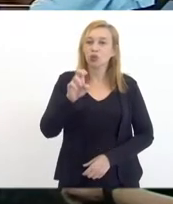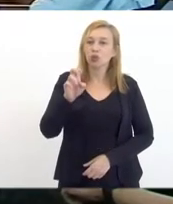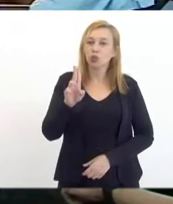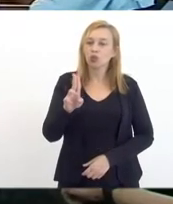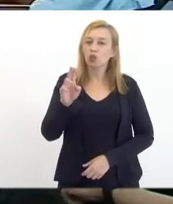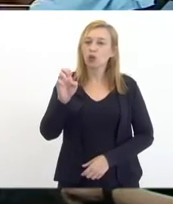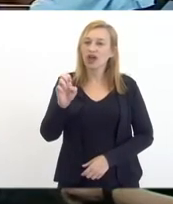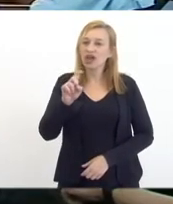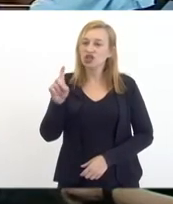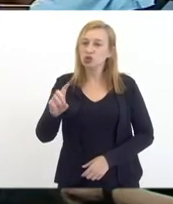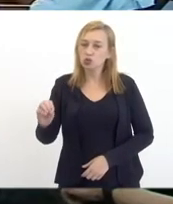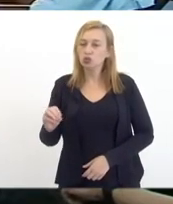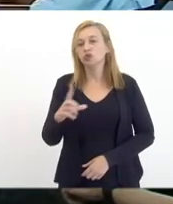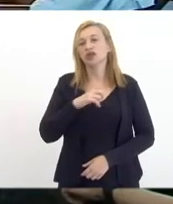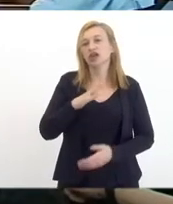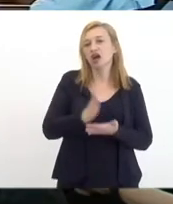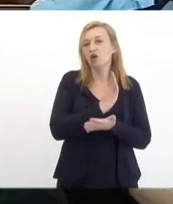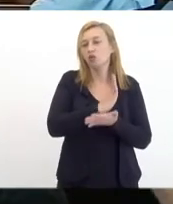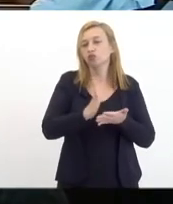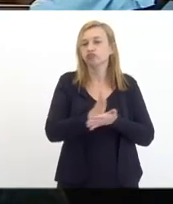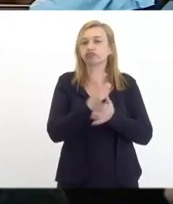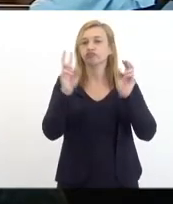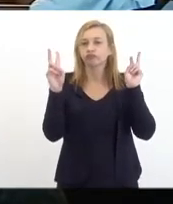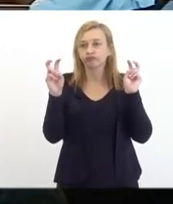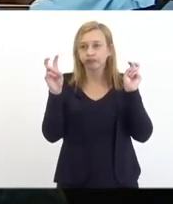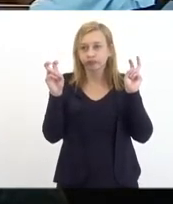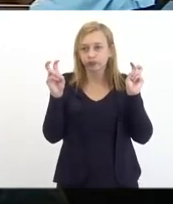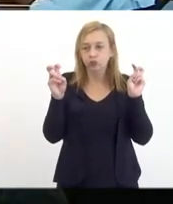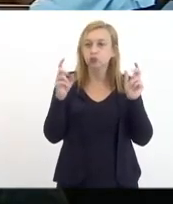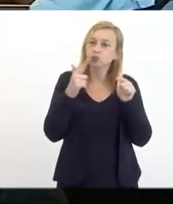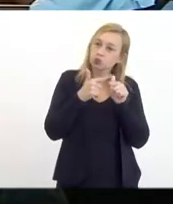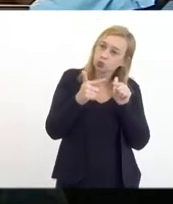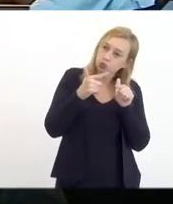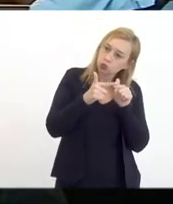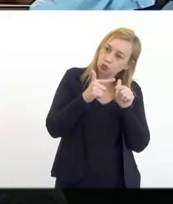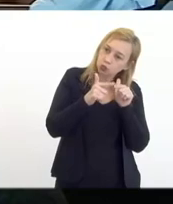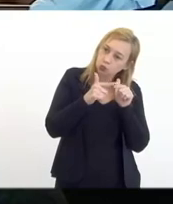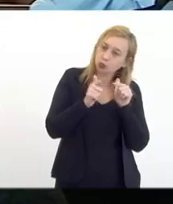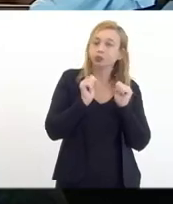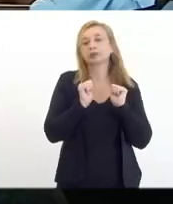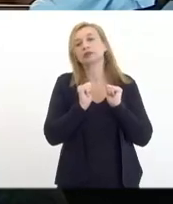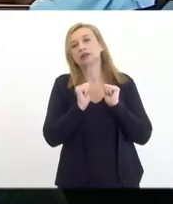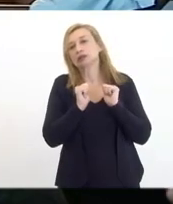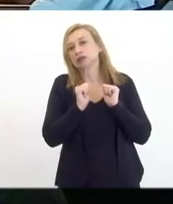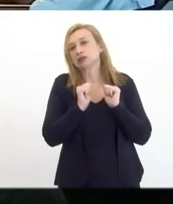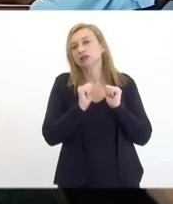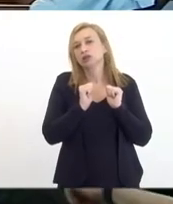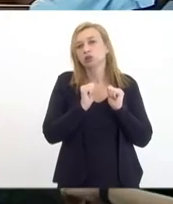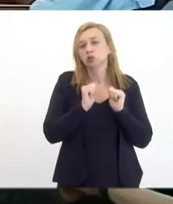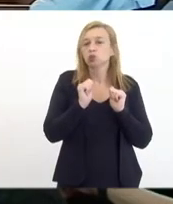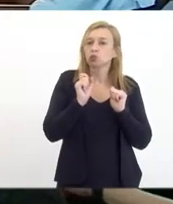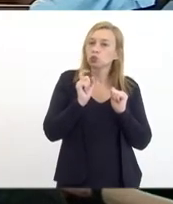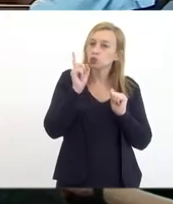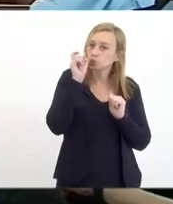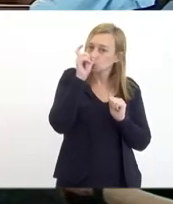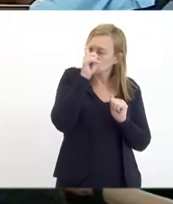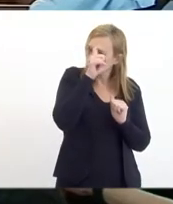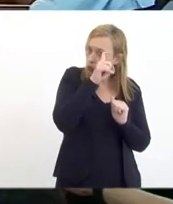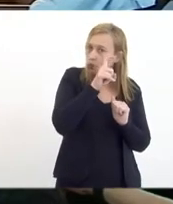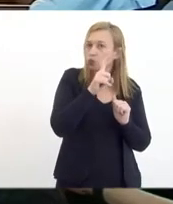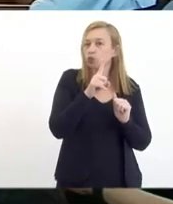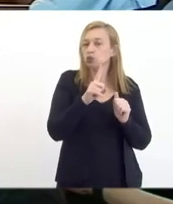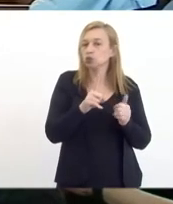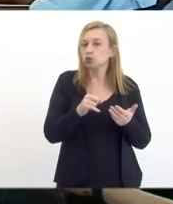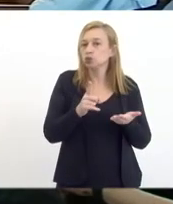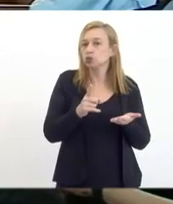possui alguns algumas questões né alguns problemas embrionários que até tem dificultado o cumprimento de